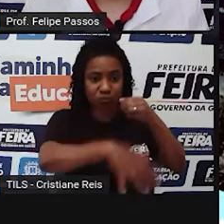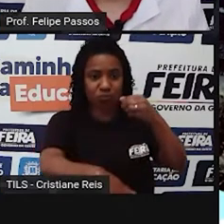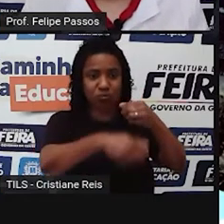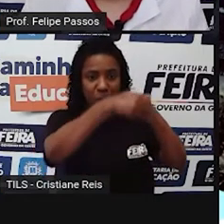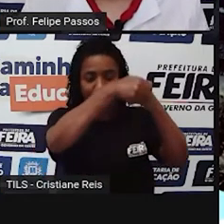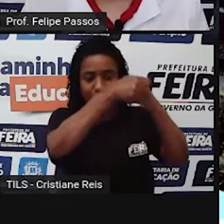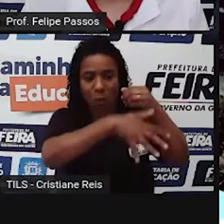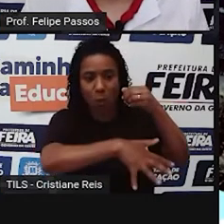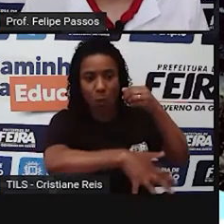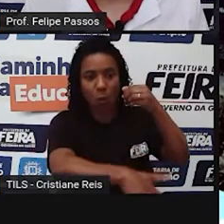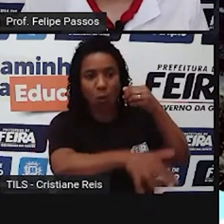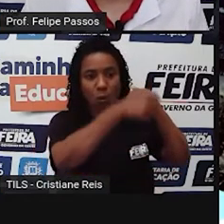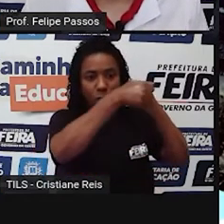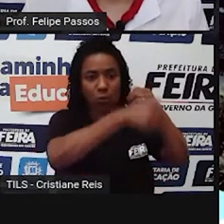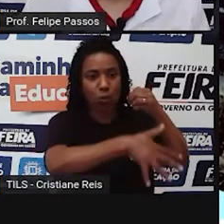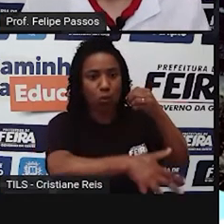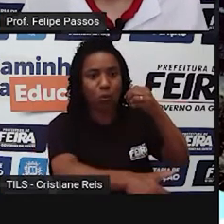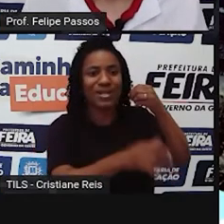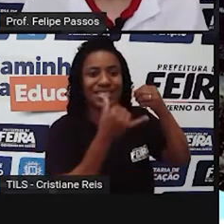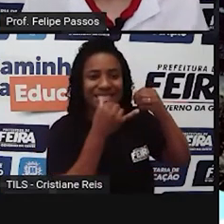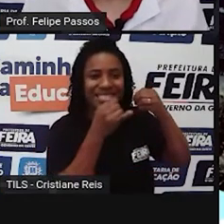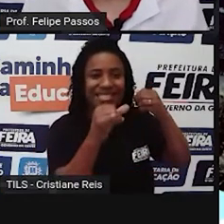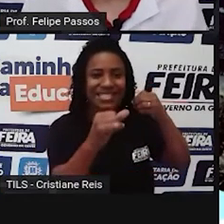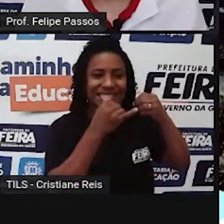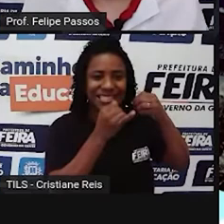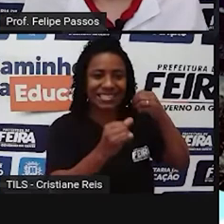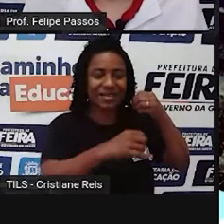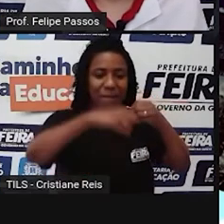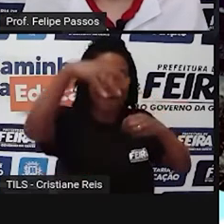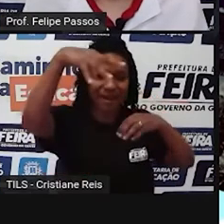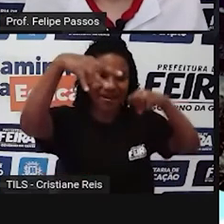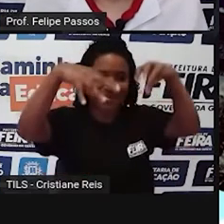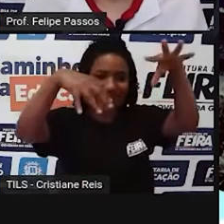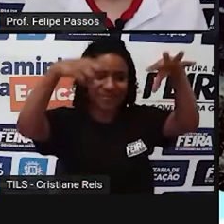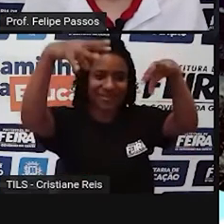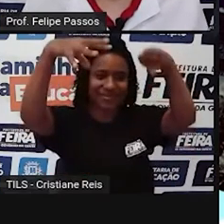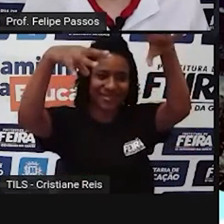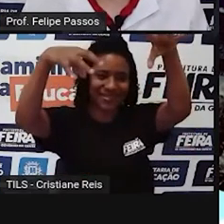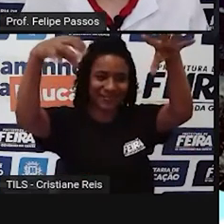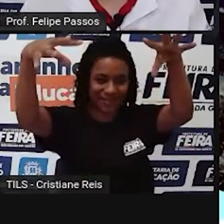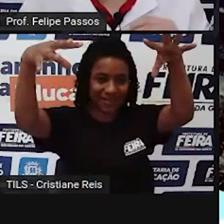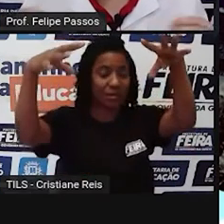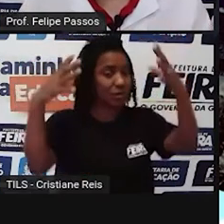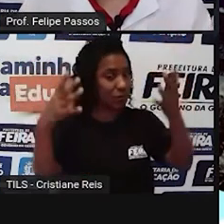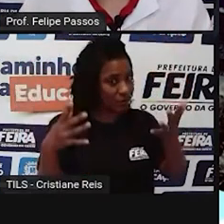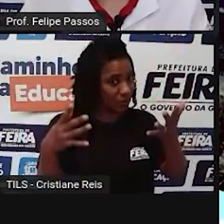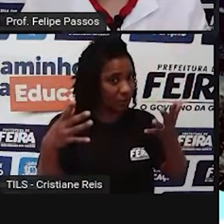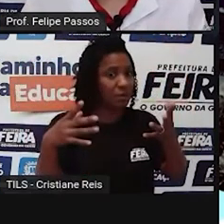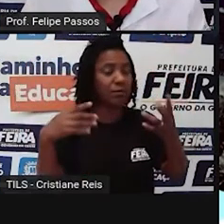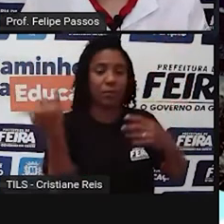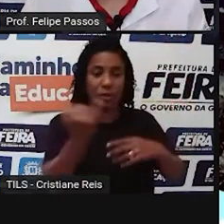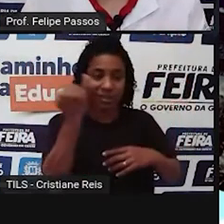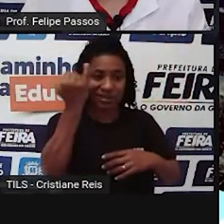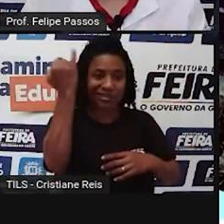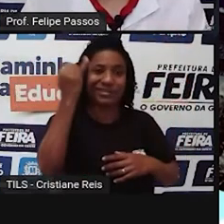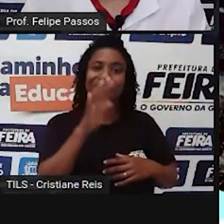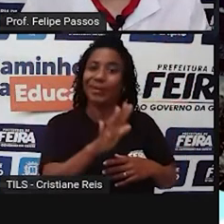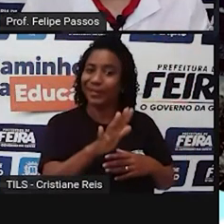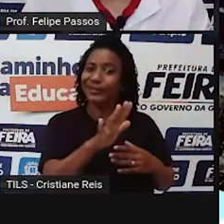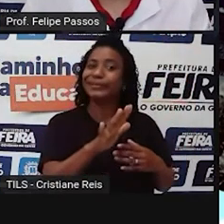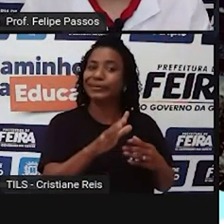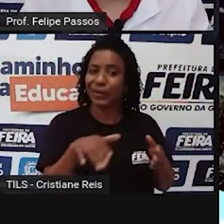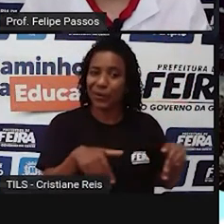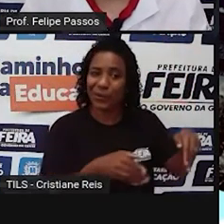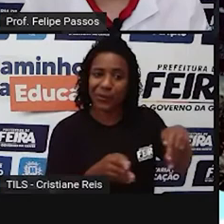represada pra produzir energia elétrica. A gente precisa de energia elétrica, bem verdade. Mas olha o impacto que isso causa ali no ambiente, né?